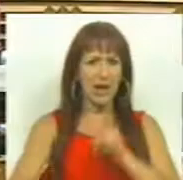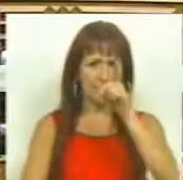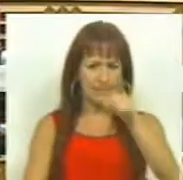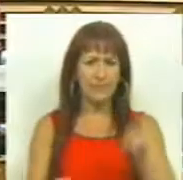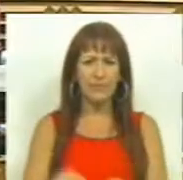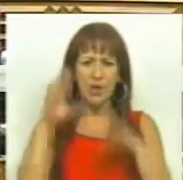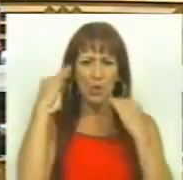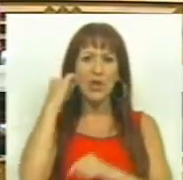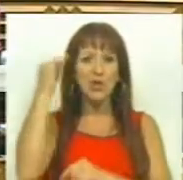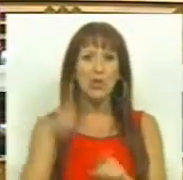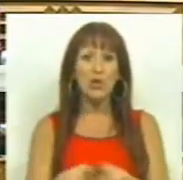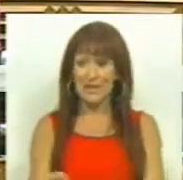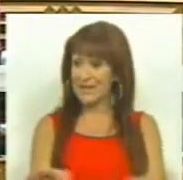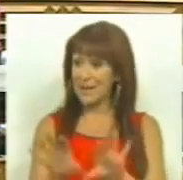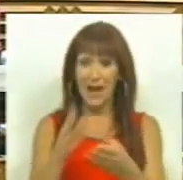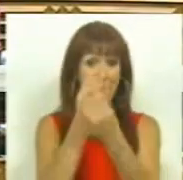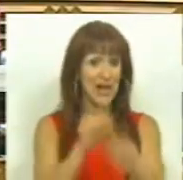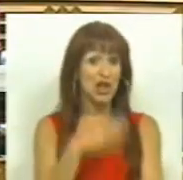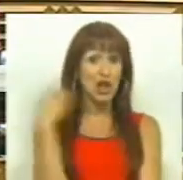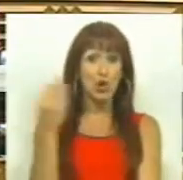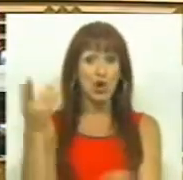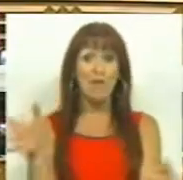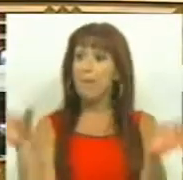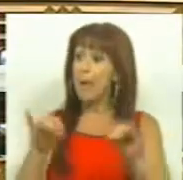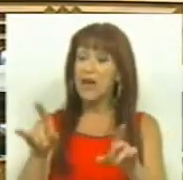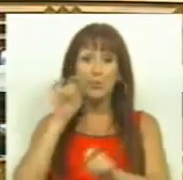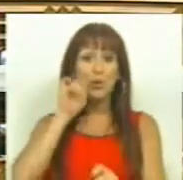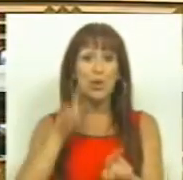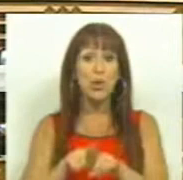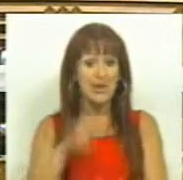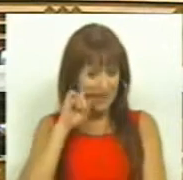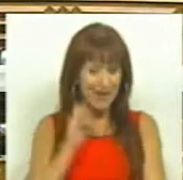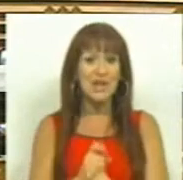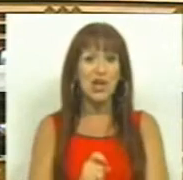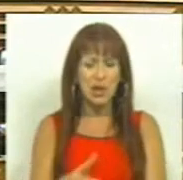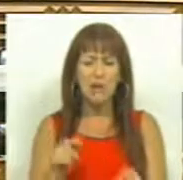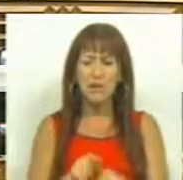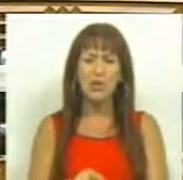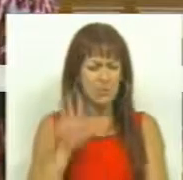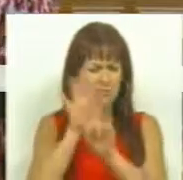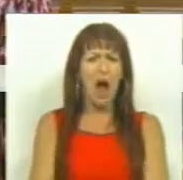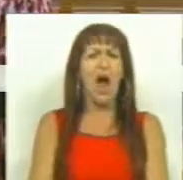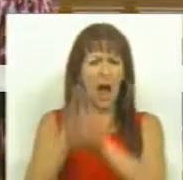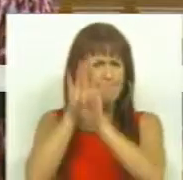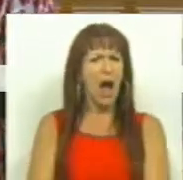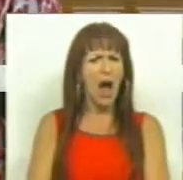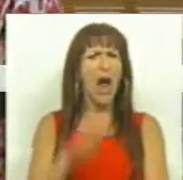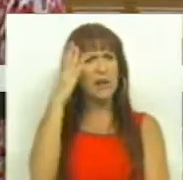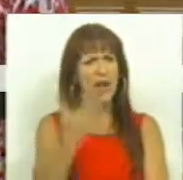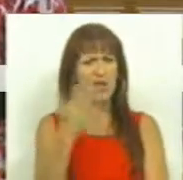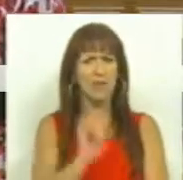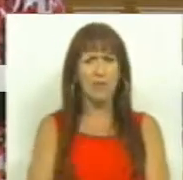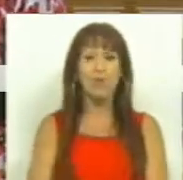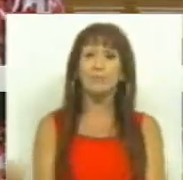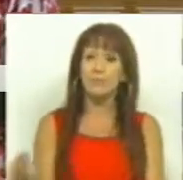A educação especial são aquelas crianças e jovens que mais proteção exigem e que mais discriminados têm sido nos seus direitos.